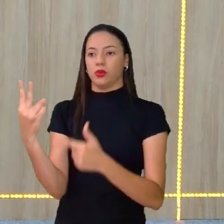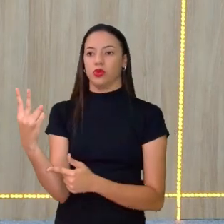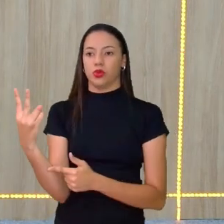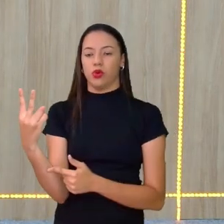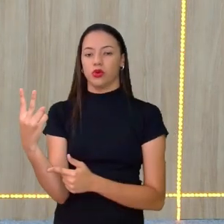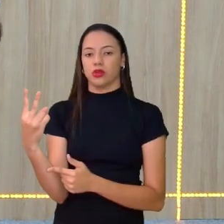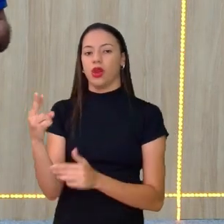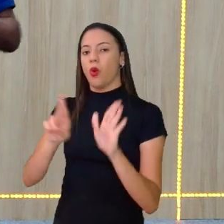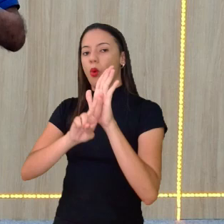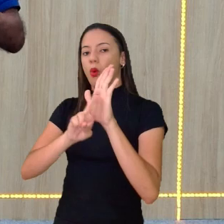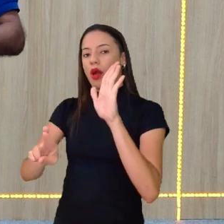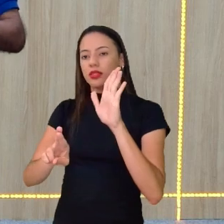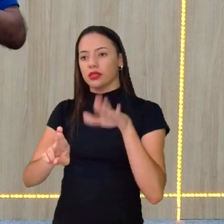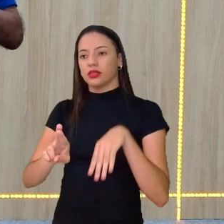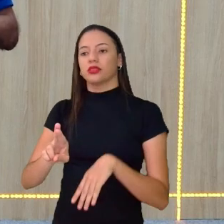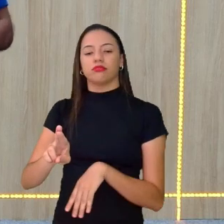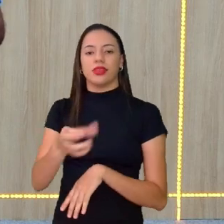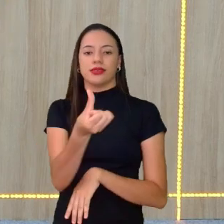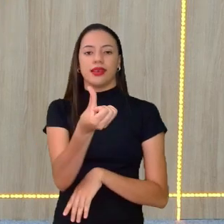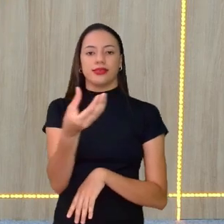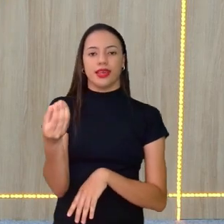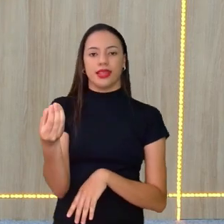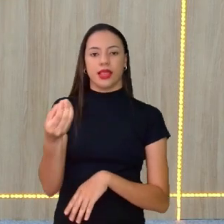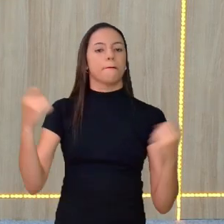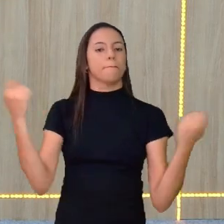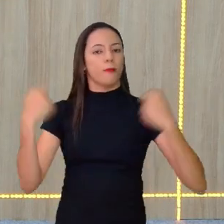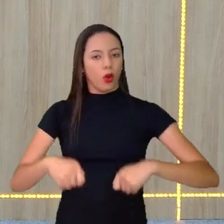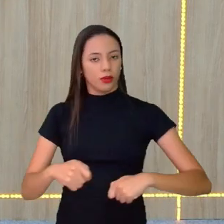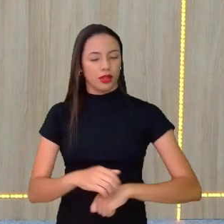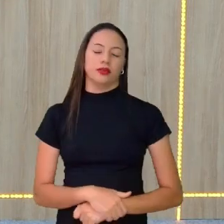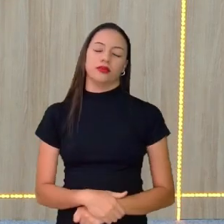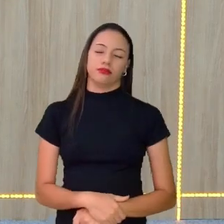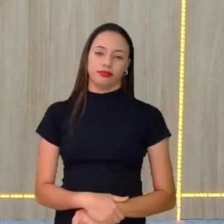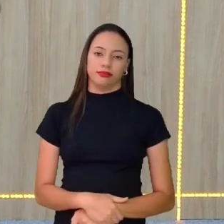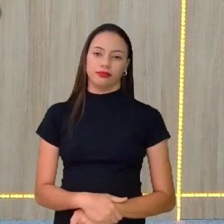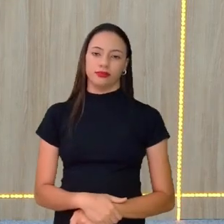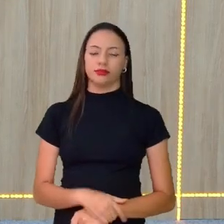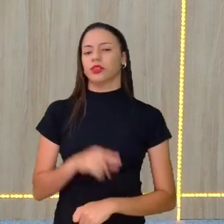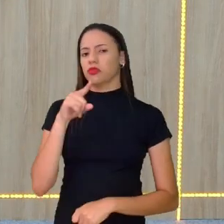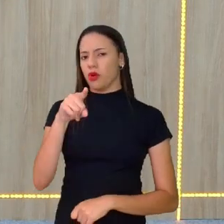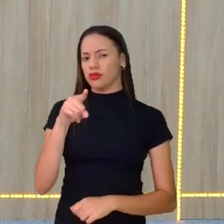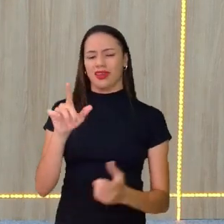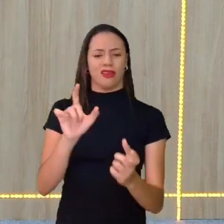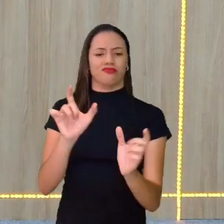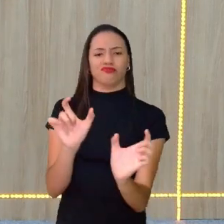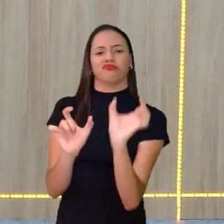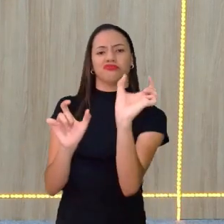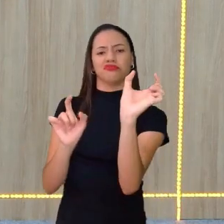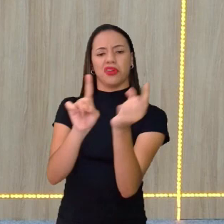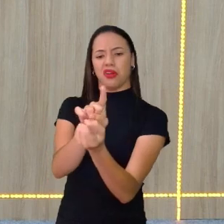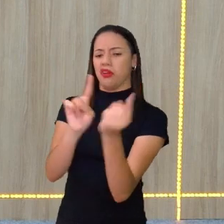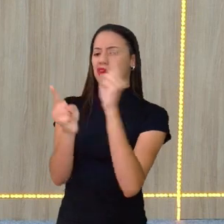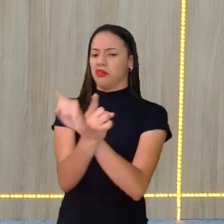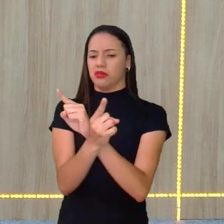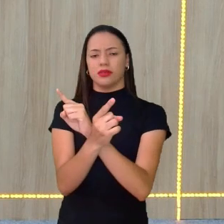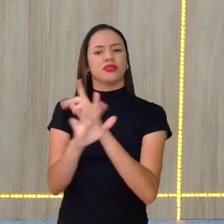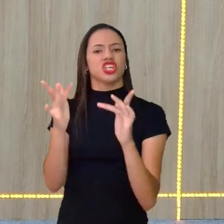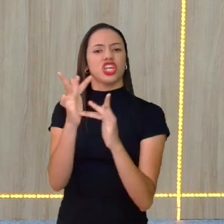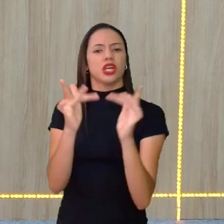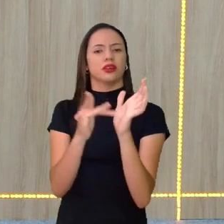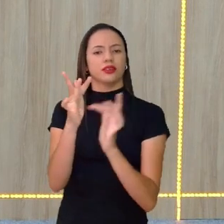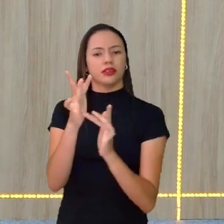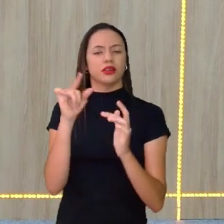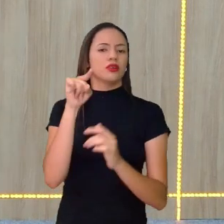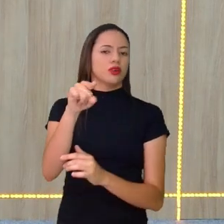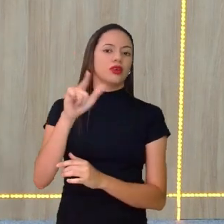60 possibilidades. Então, você pode inverter aí, com certeza aí, a palavra Jesus, e